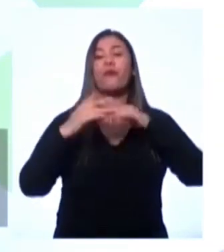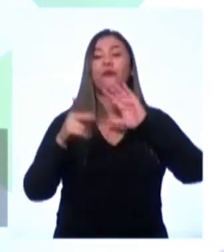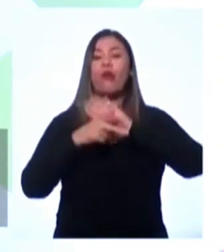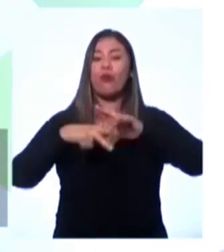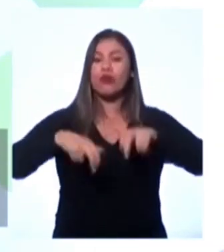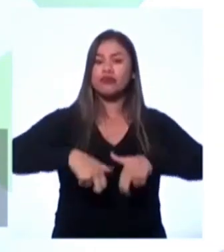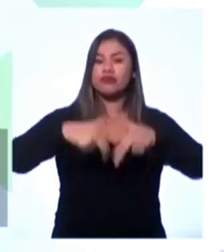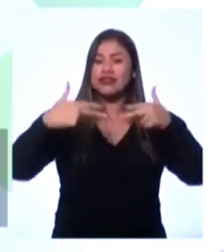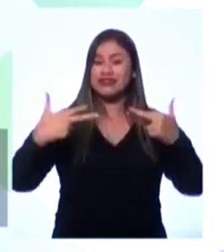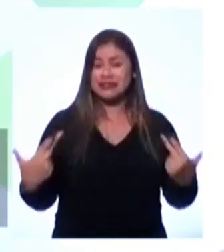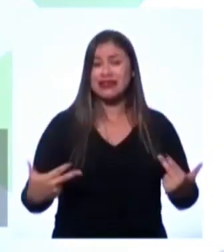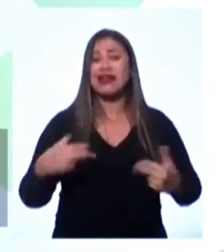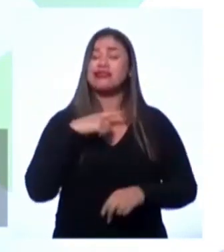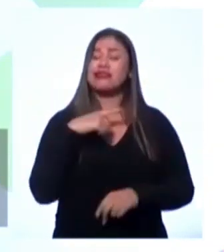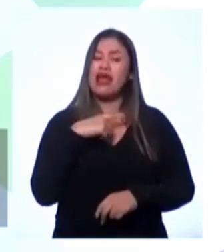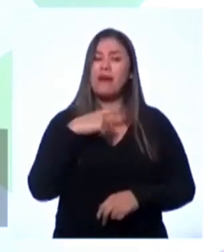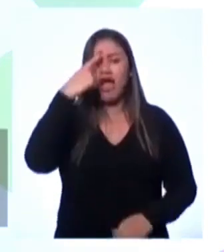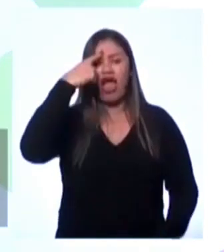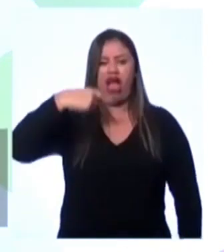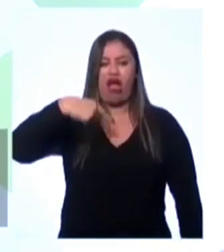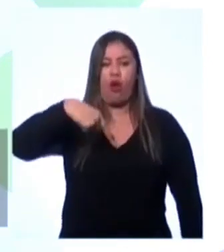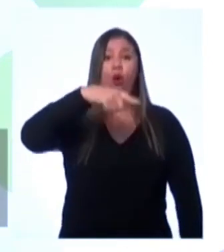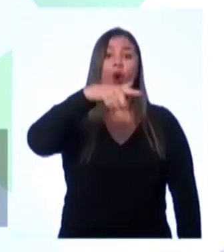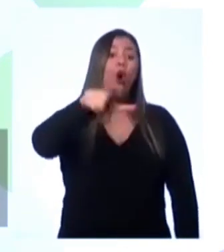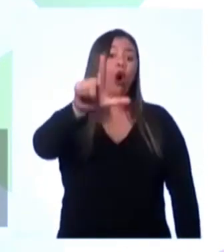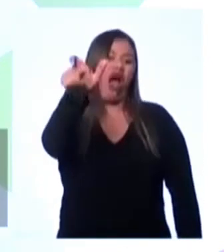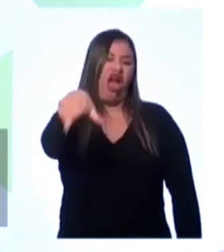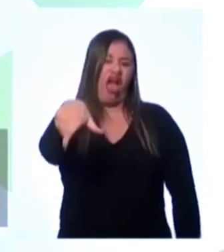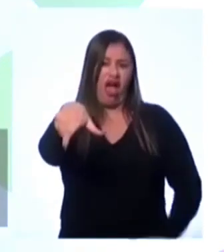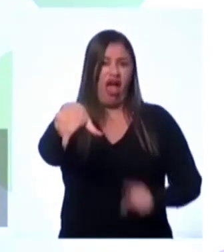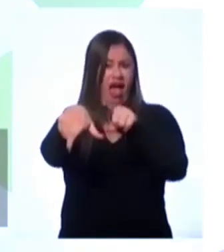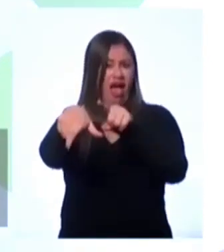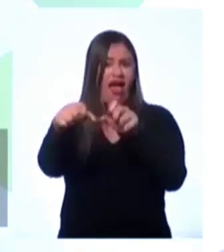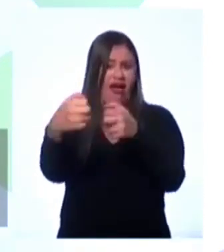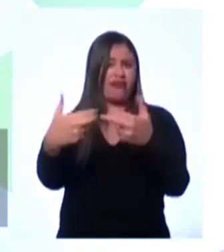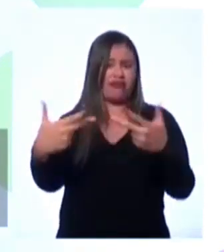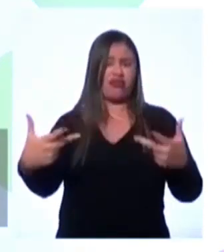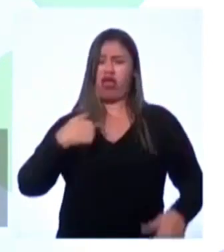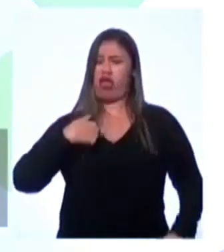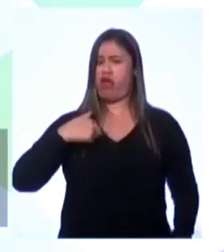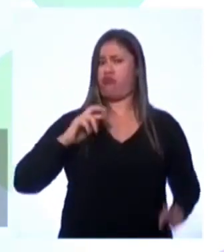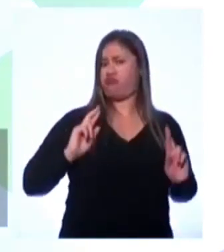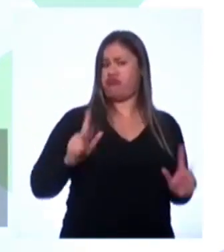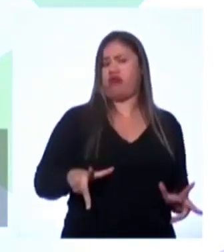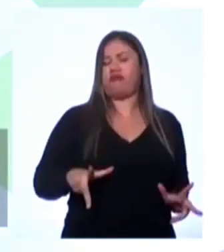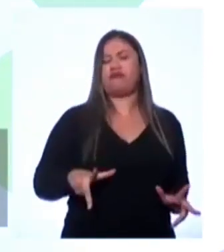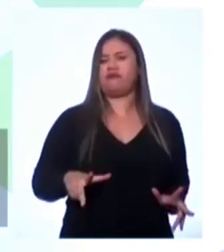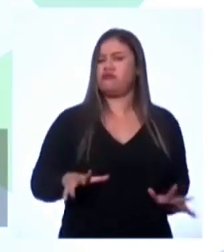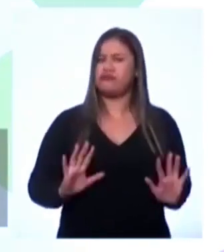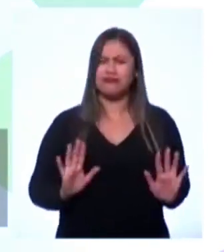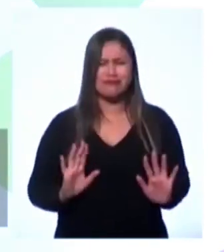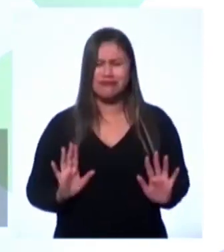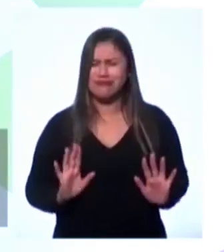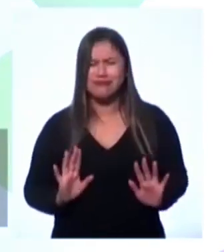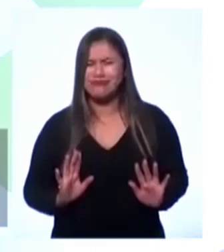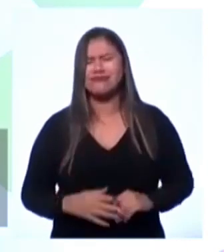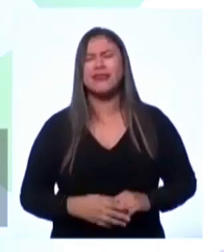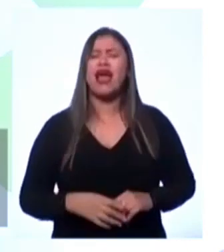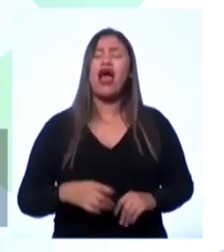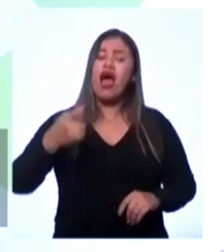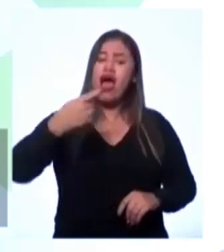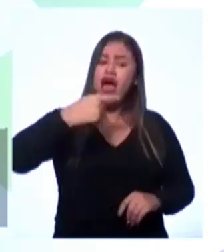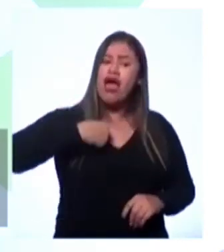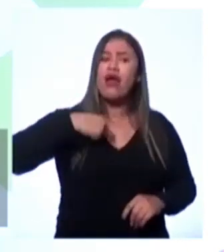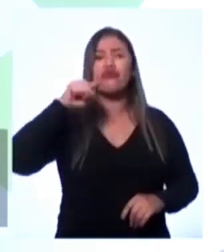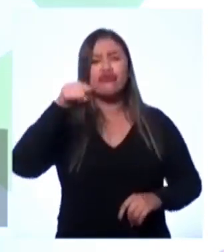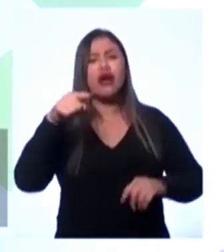Às vezes o pessoal... A etnia é do outro. Eu não. O étnico é o outro. Ao contrário, a gente também faz parte de uma etnia. Essa cultura